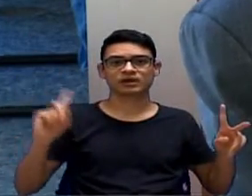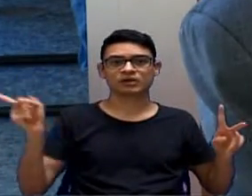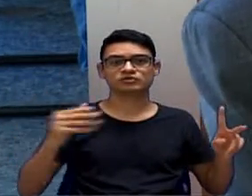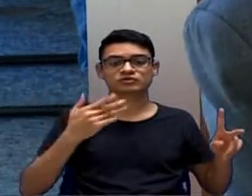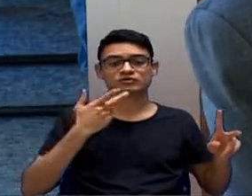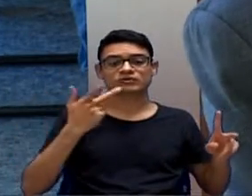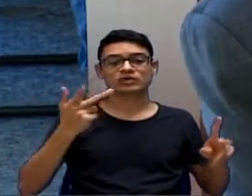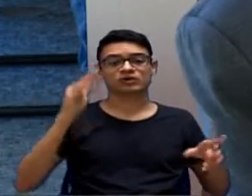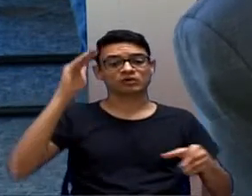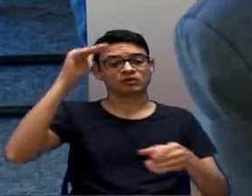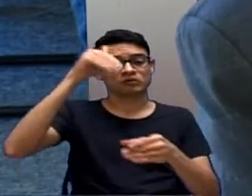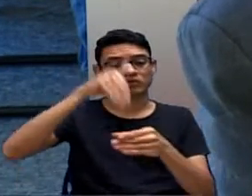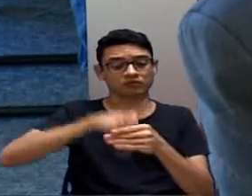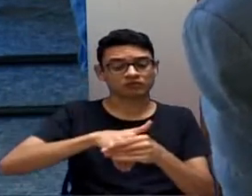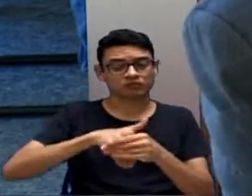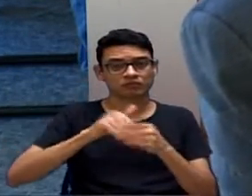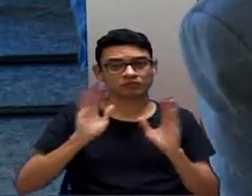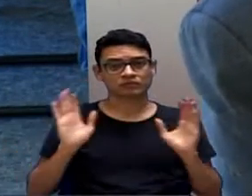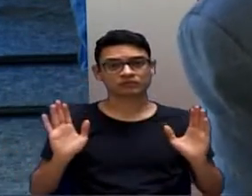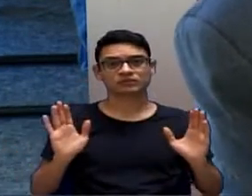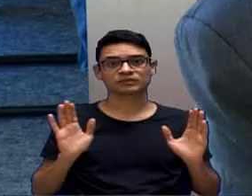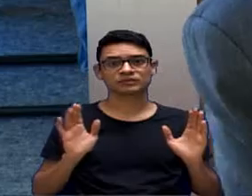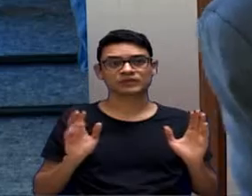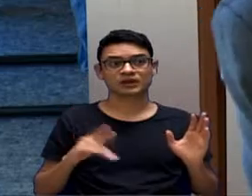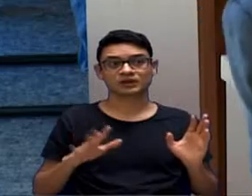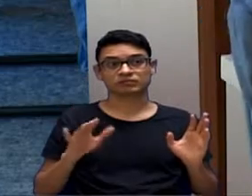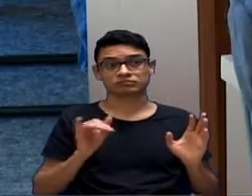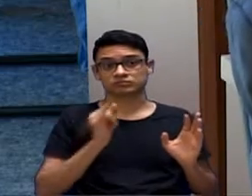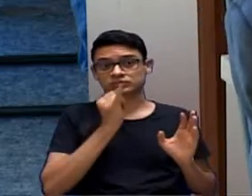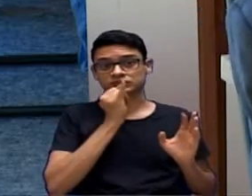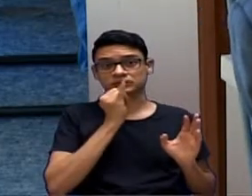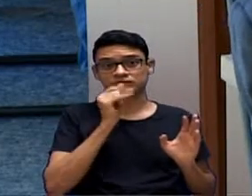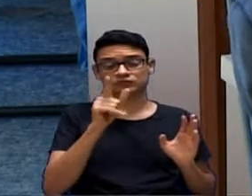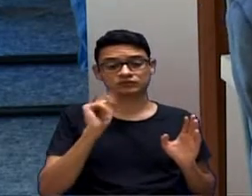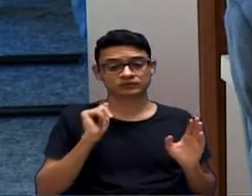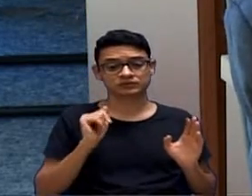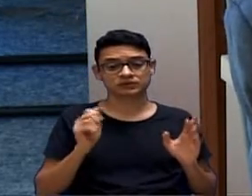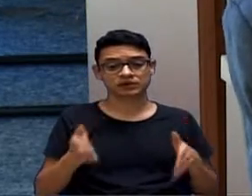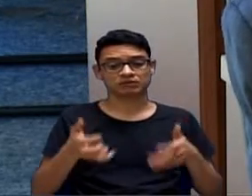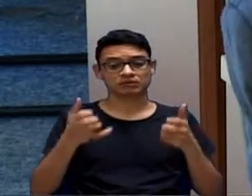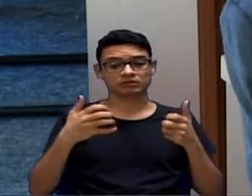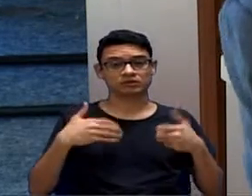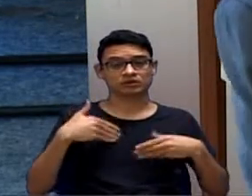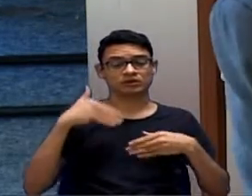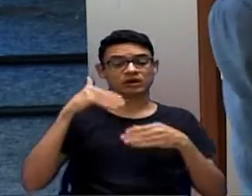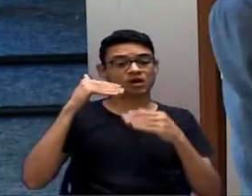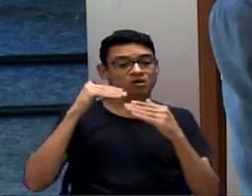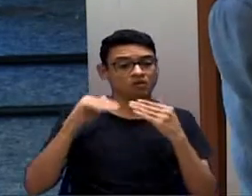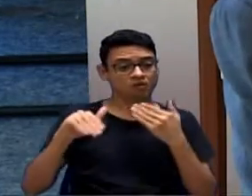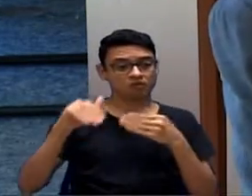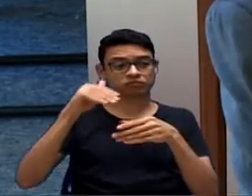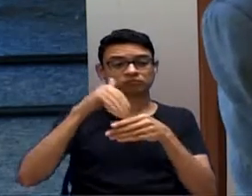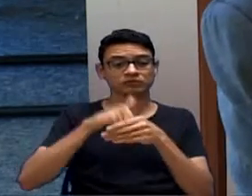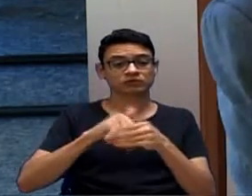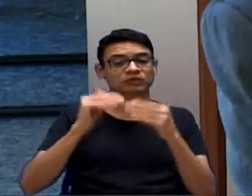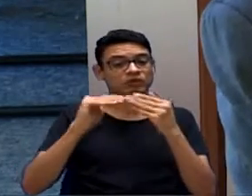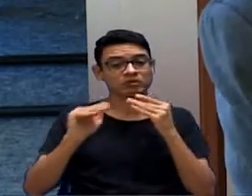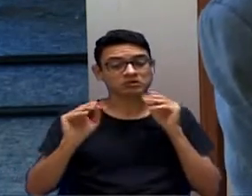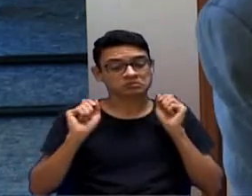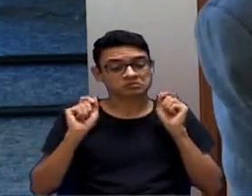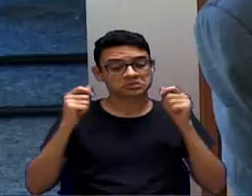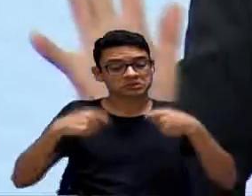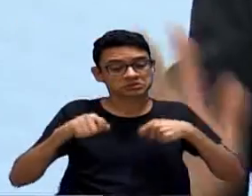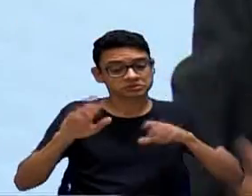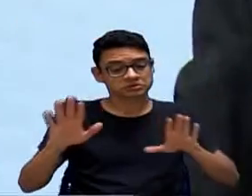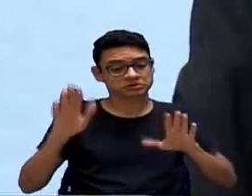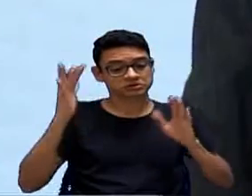contra o projeto... A não ser que vossa excelência nos induza a se fazê De forma alguma, vereadora, eu estou dizendo e agradecendo o apoio.